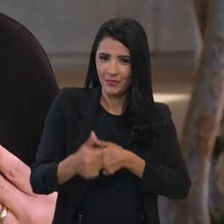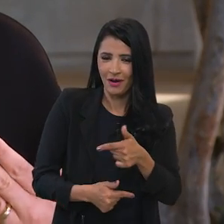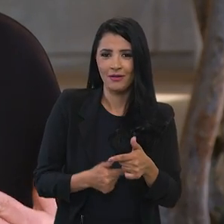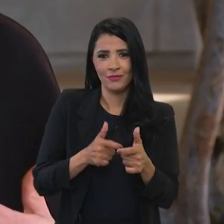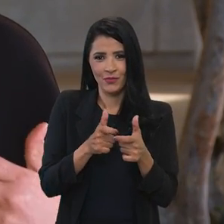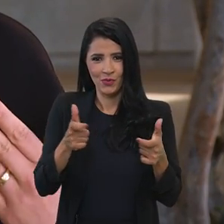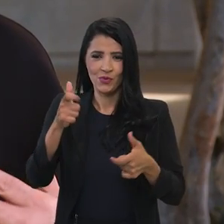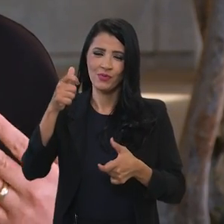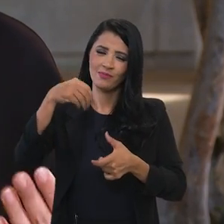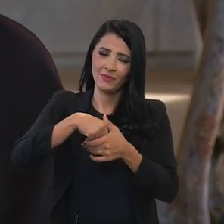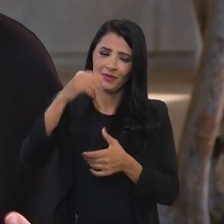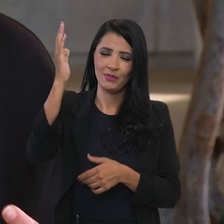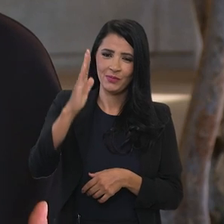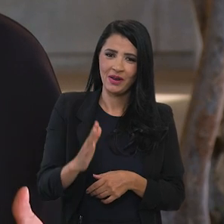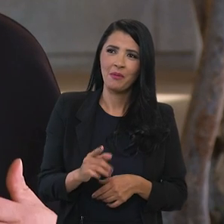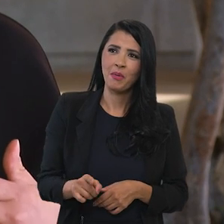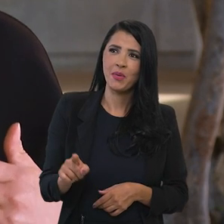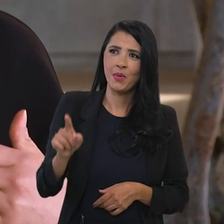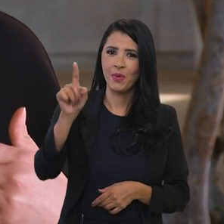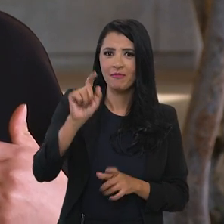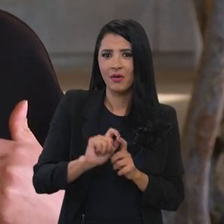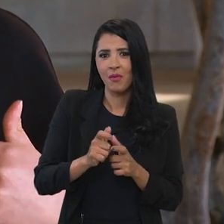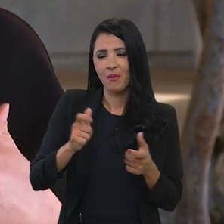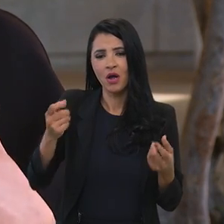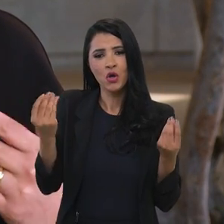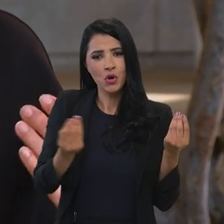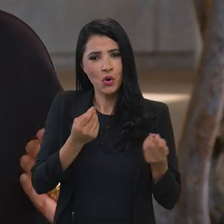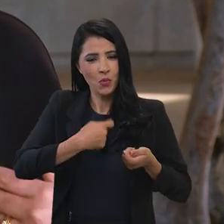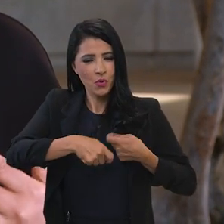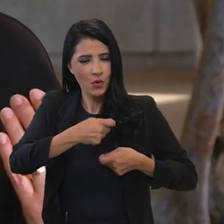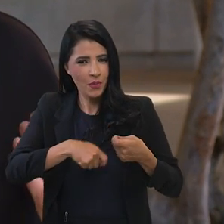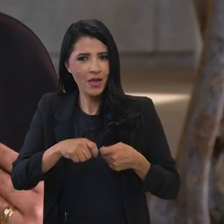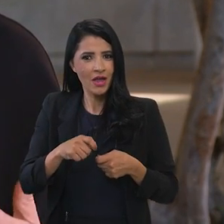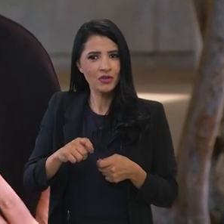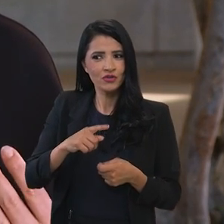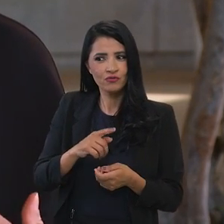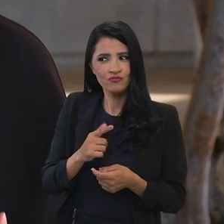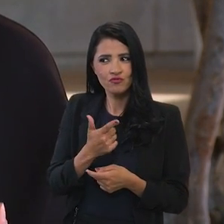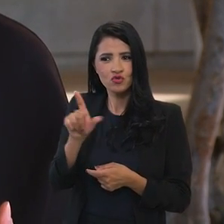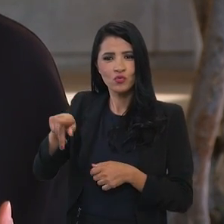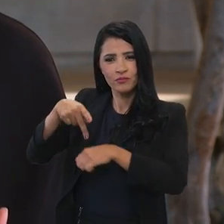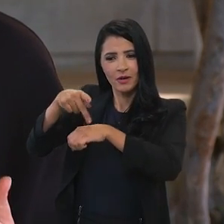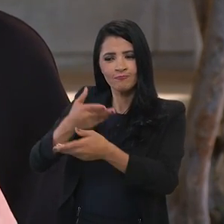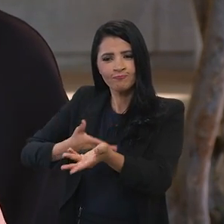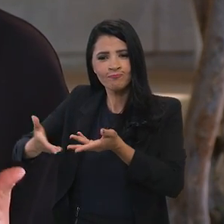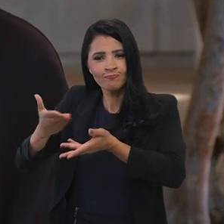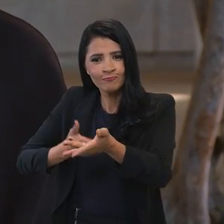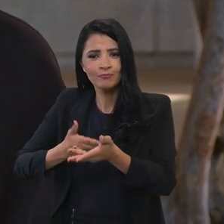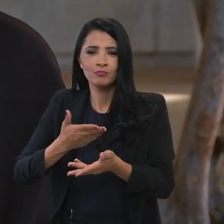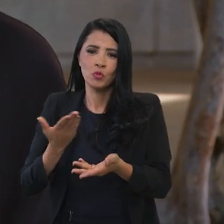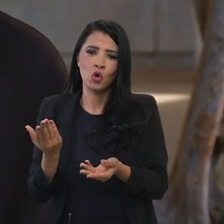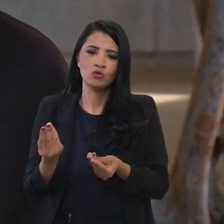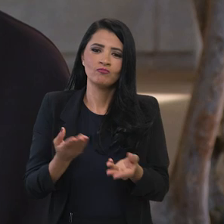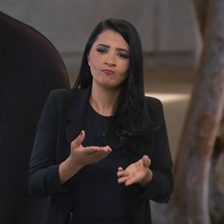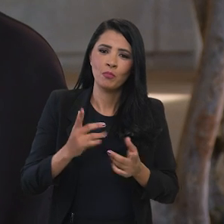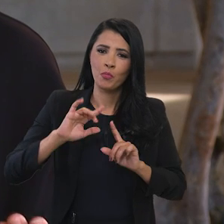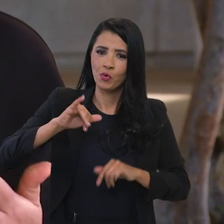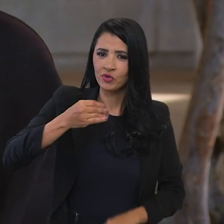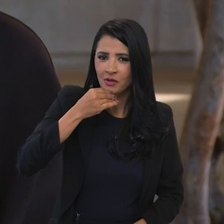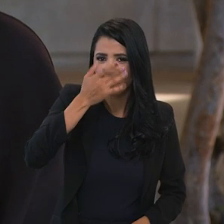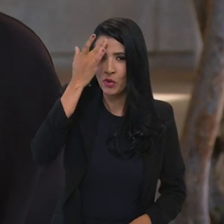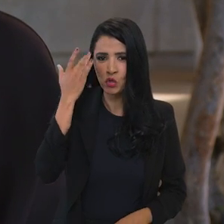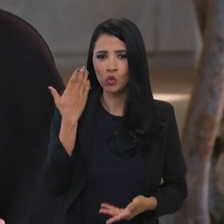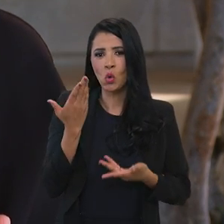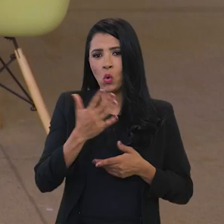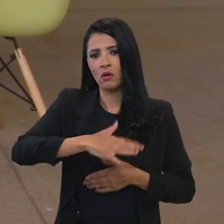o comércio exterior pode gerar oportunidades para as pessoas para as empresas envolvidas nela muitas vezes as pessoas nem se dão conta de